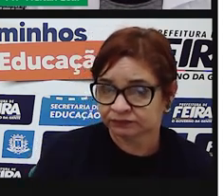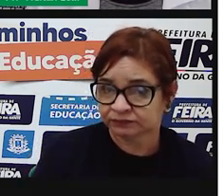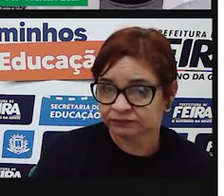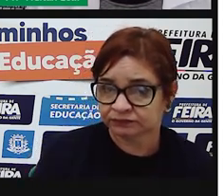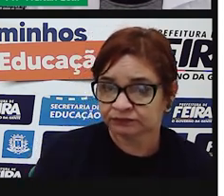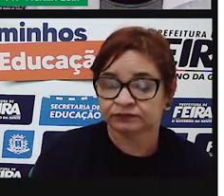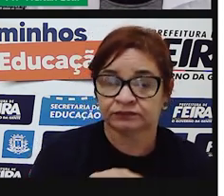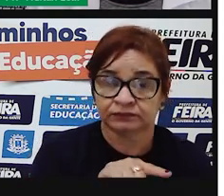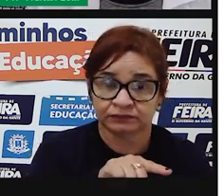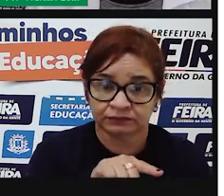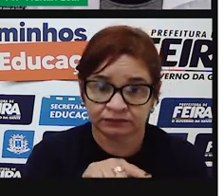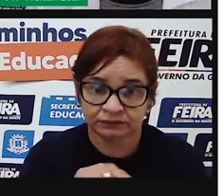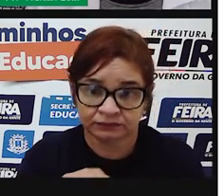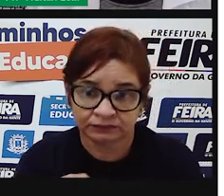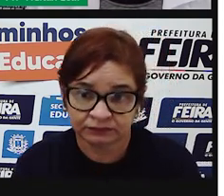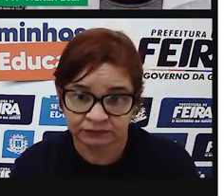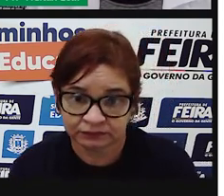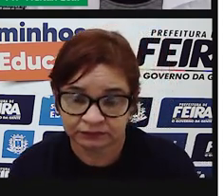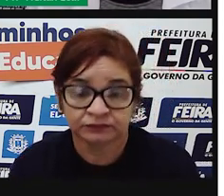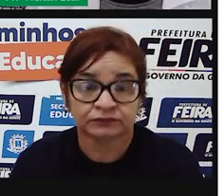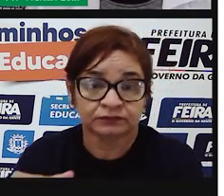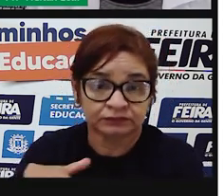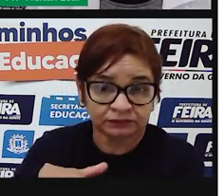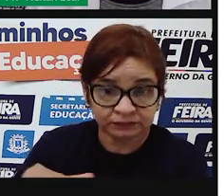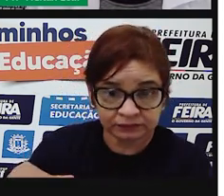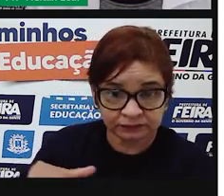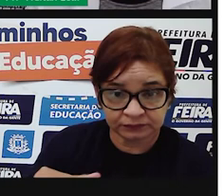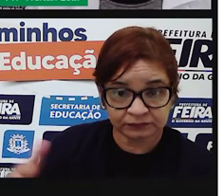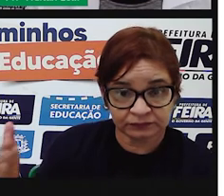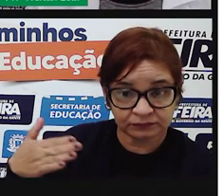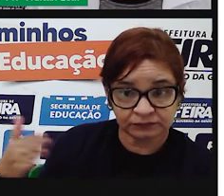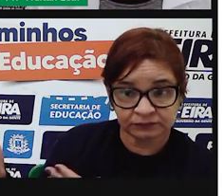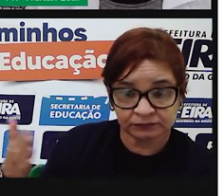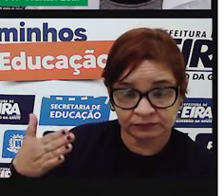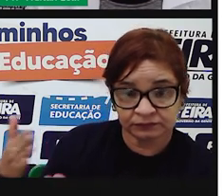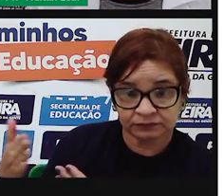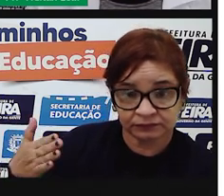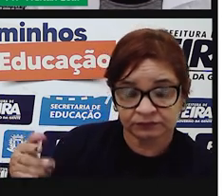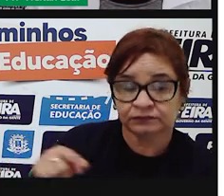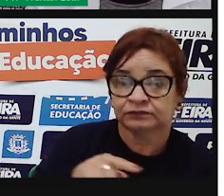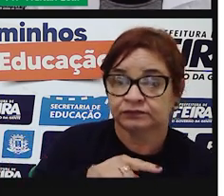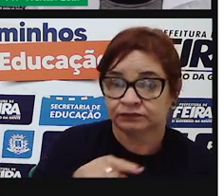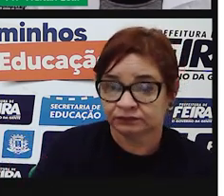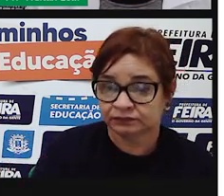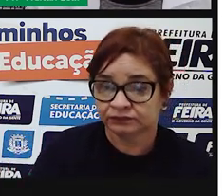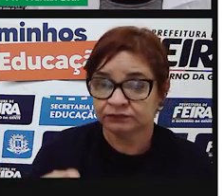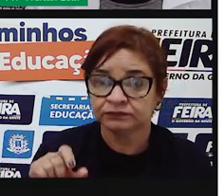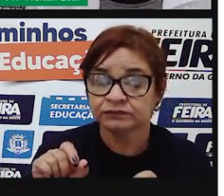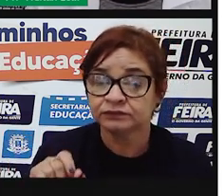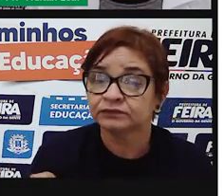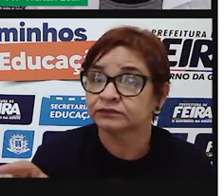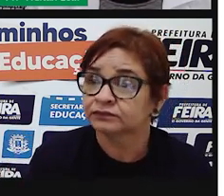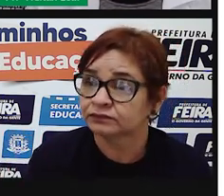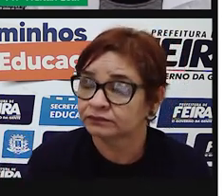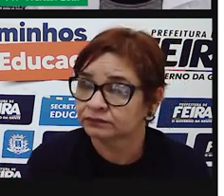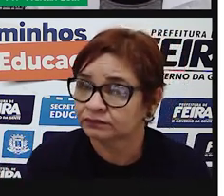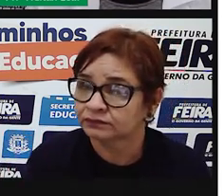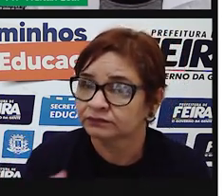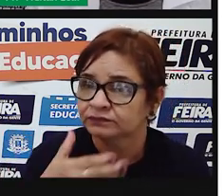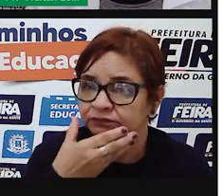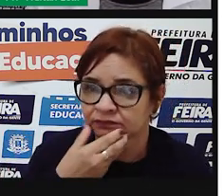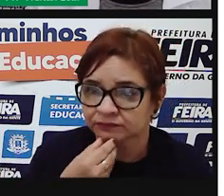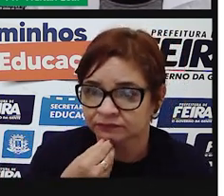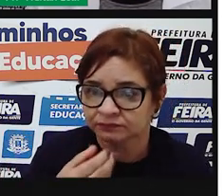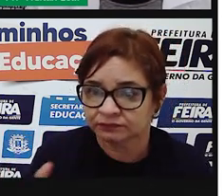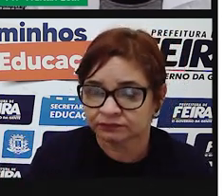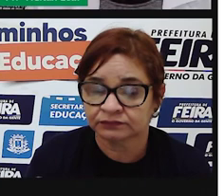Quando tem esses dois pontos, já que é um diálogo, eu vou saber e ela vai introduzir a fala de um personagem. Essa fala vai ser